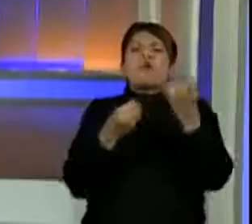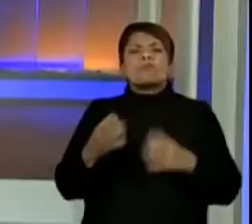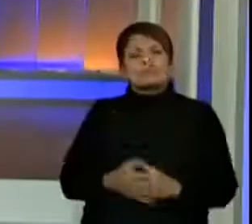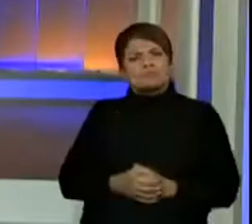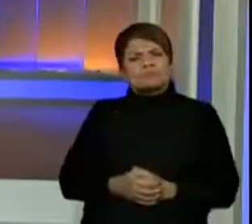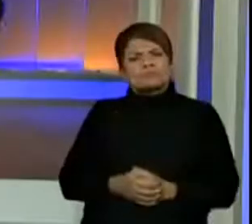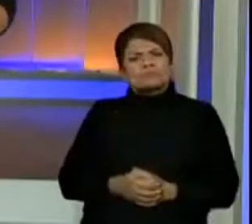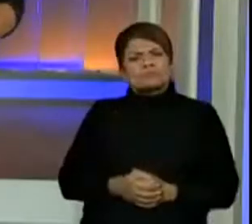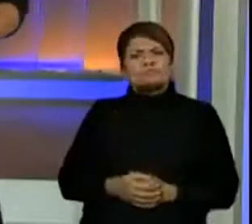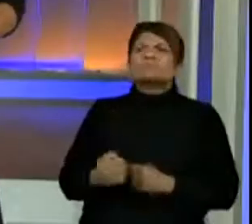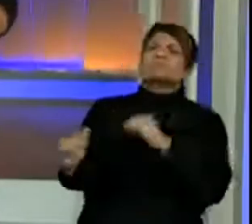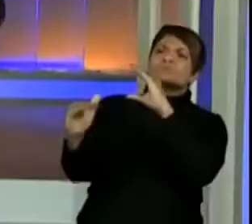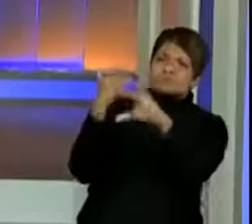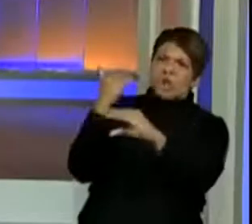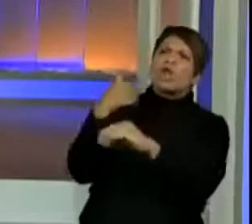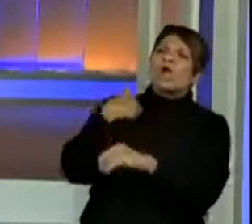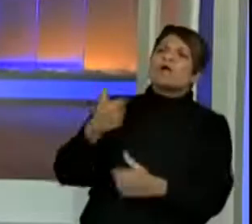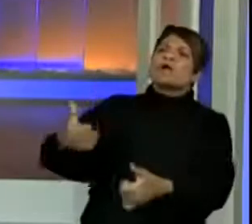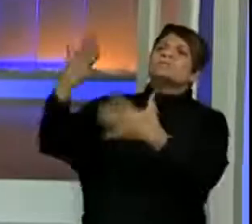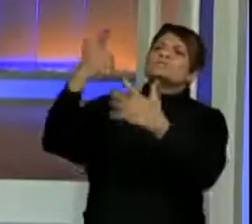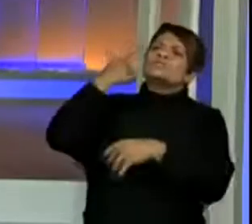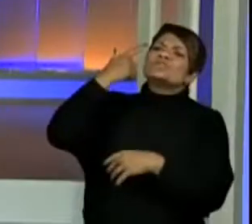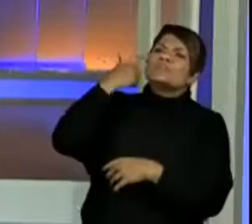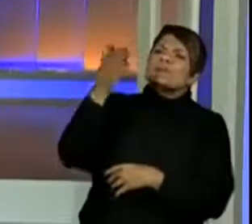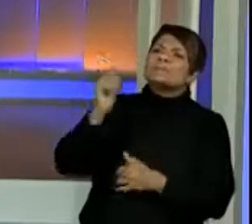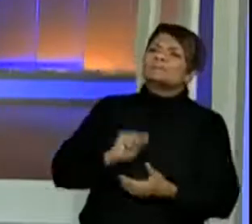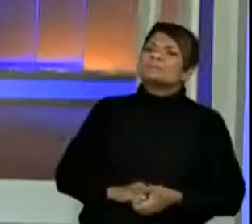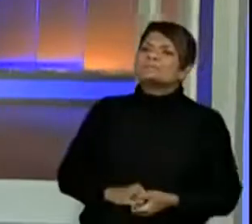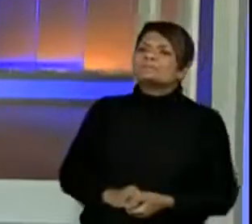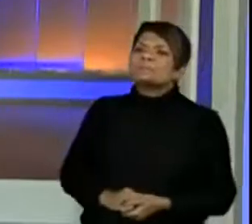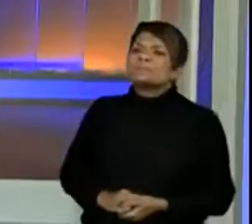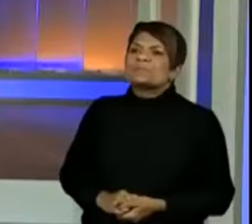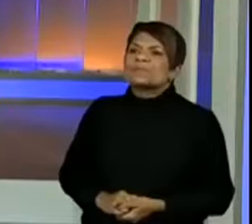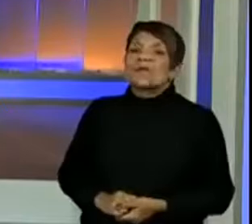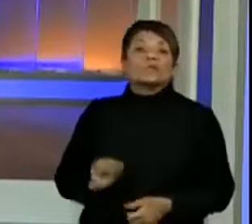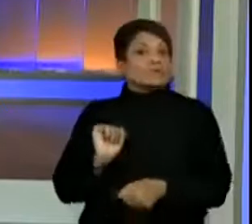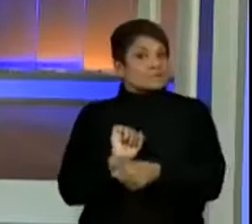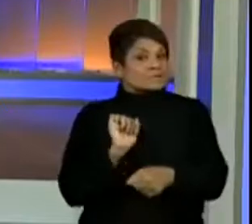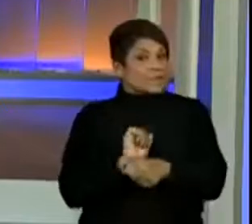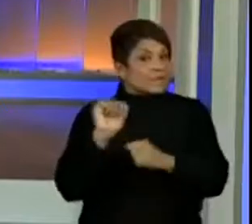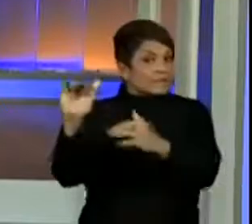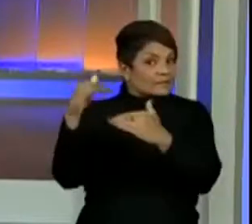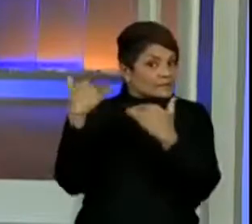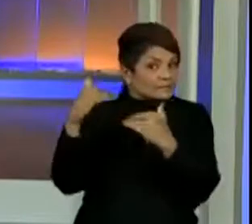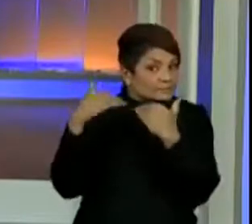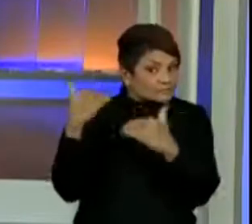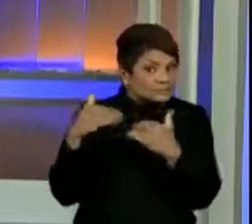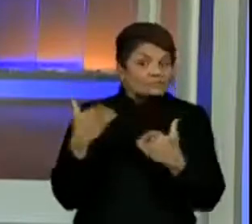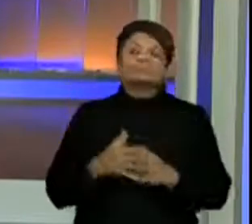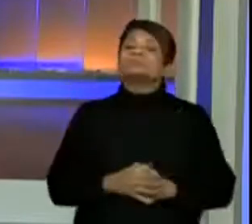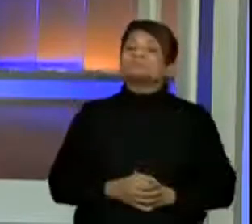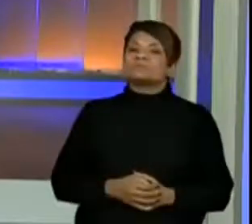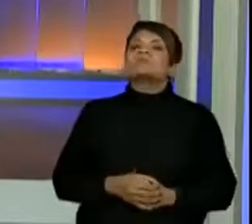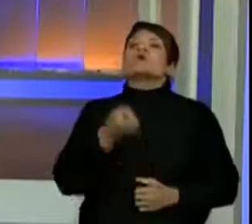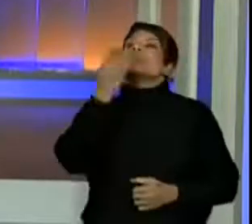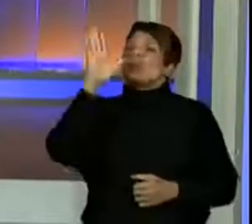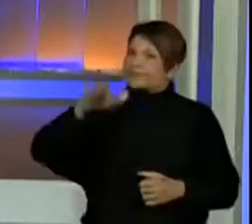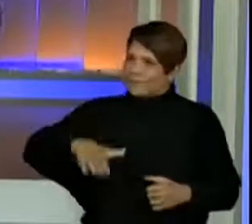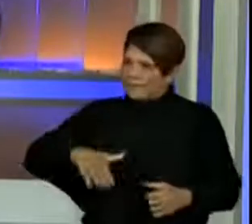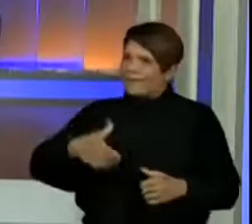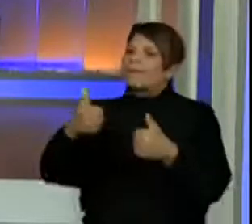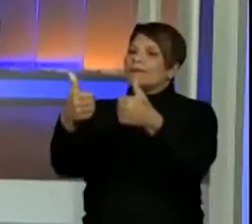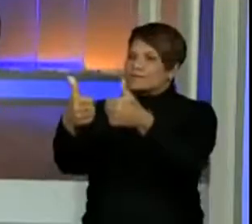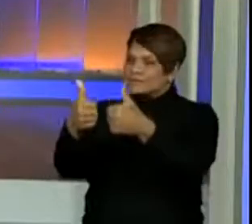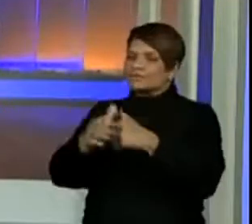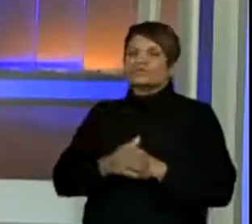campo está na sua casa? Vamos ver. Estou esperando o chat, todo mundo já falou boa tarde.